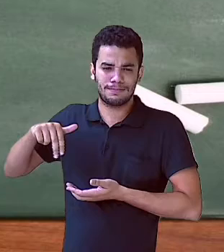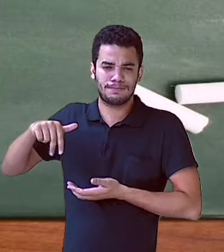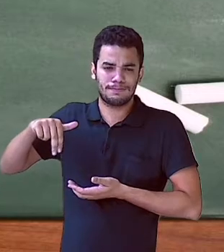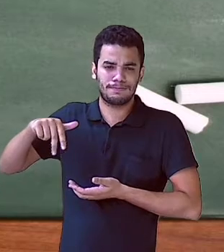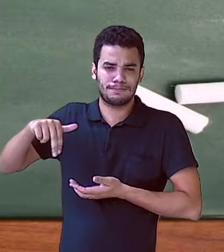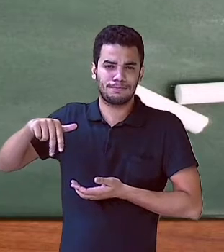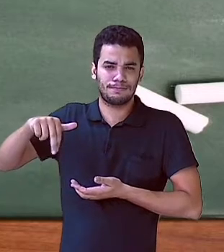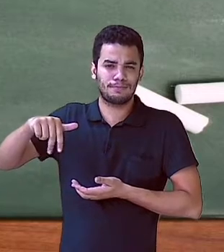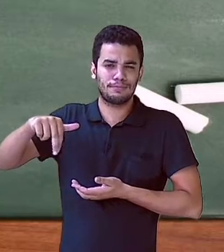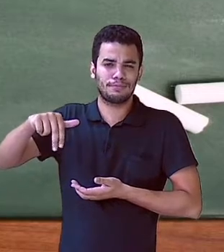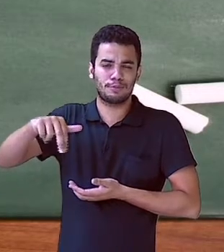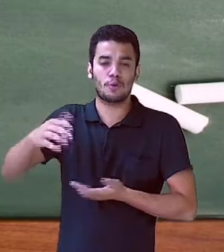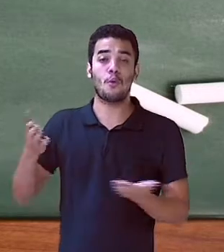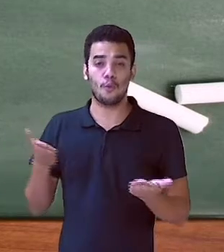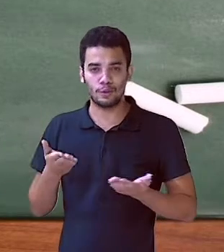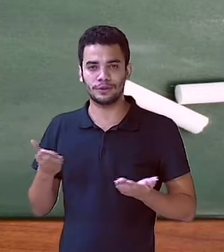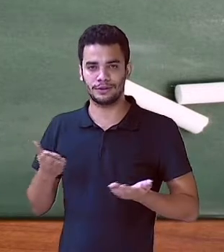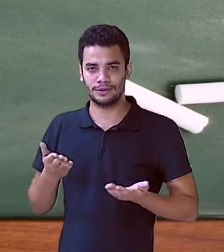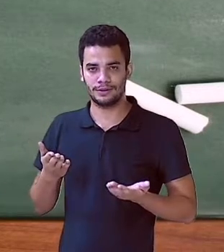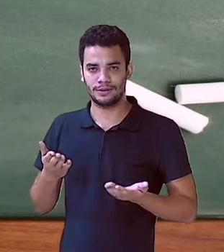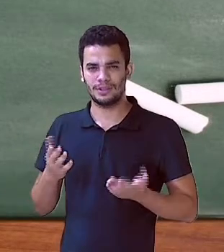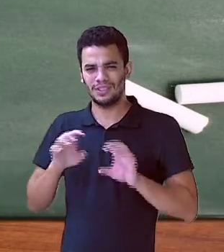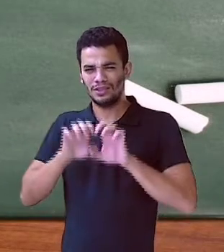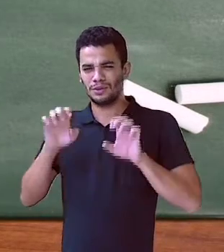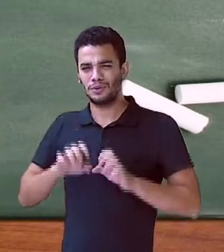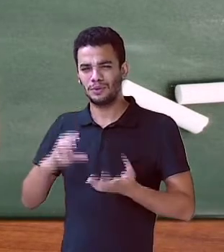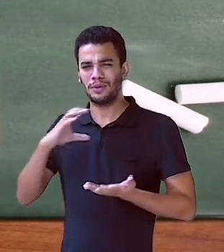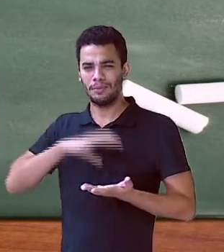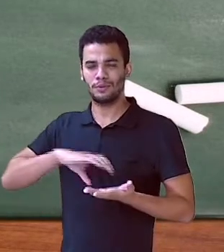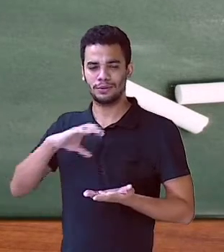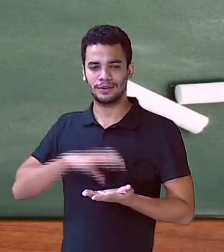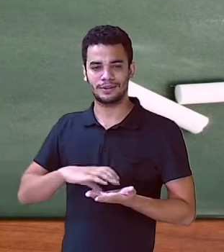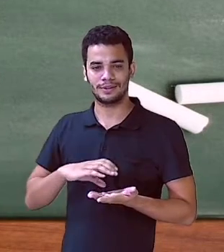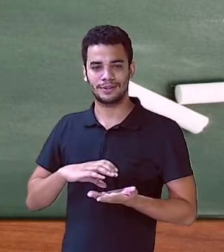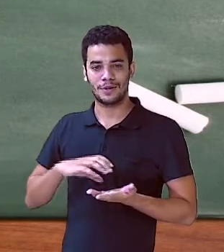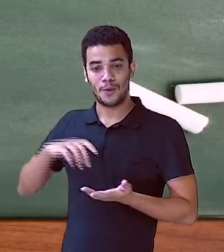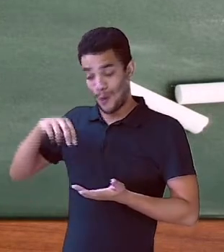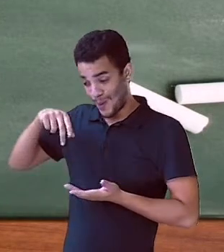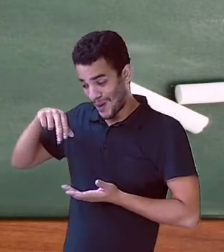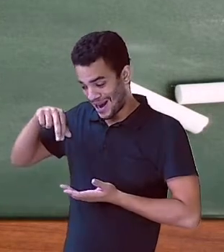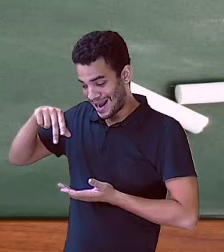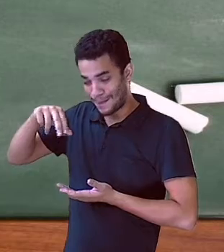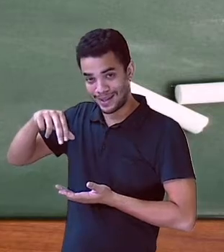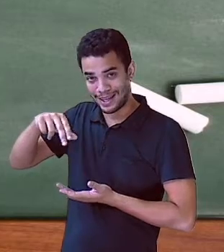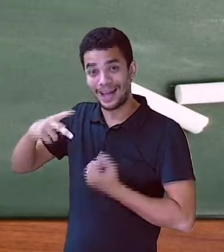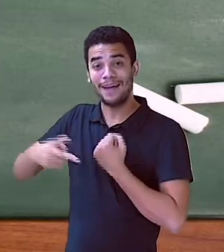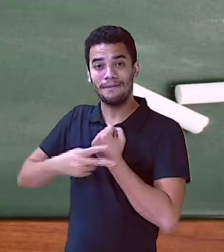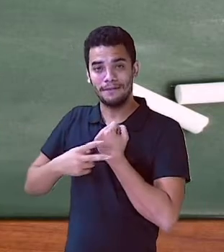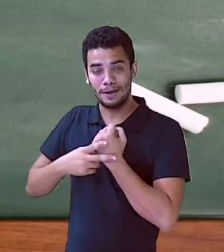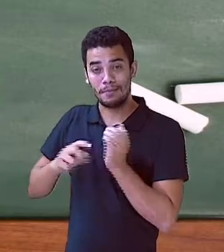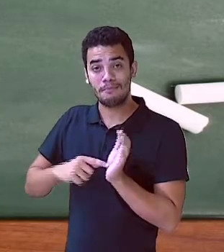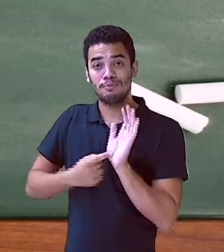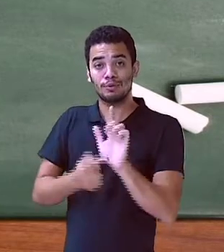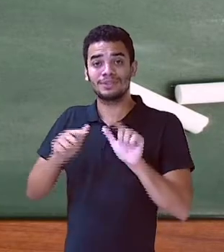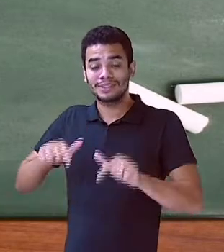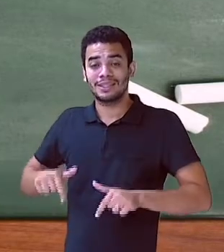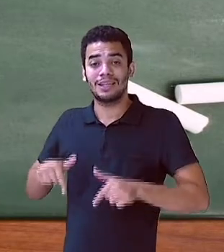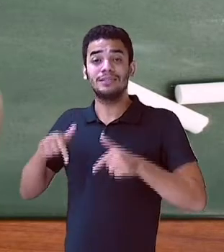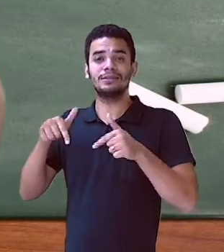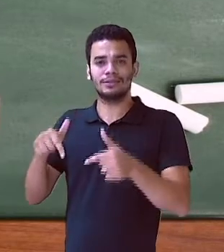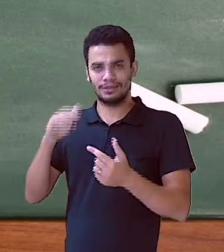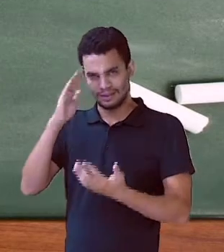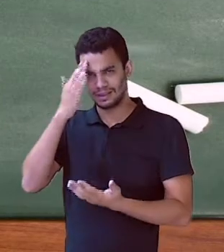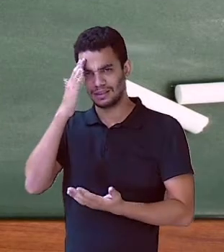eu consigo perceber que o caminhamos também indica uma ação. E aí, esse comprou e esse caminhamos,